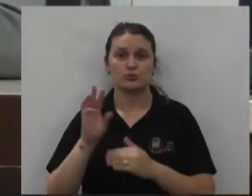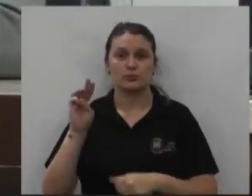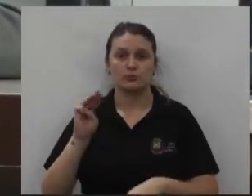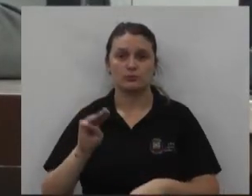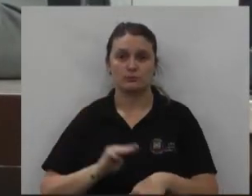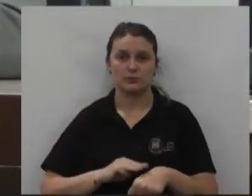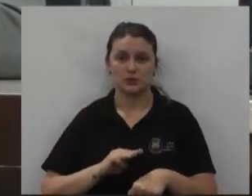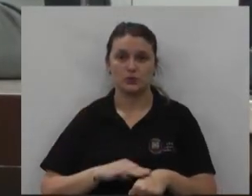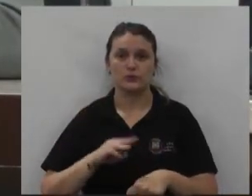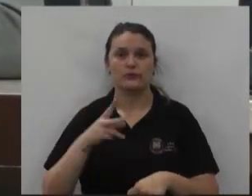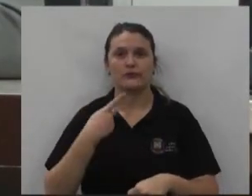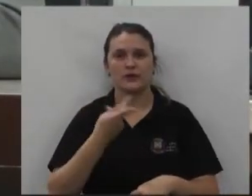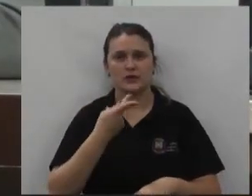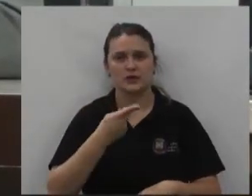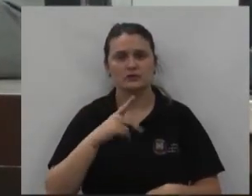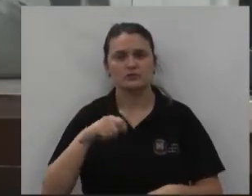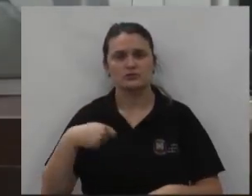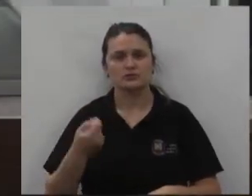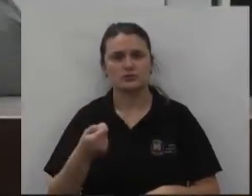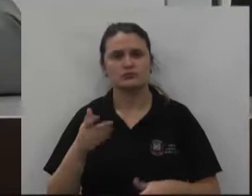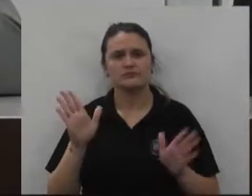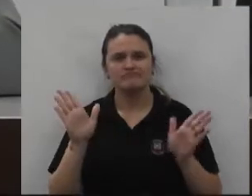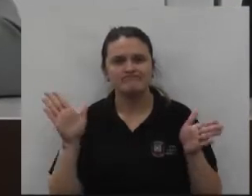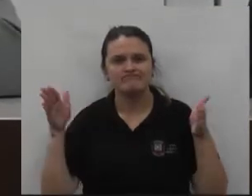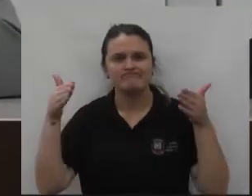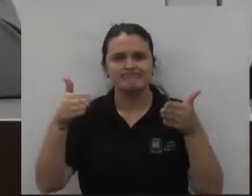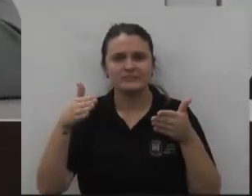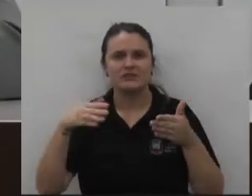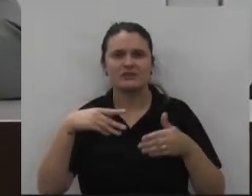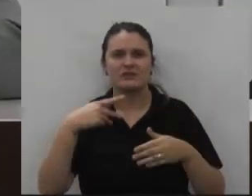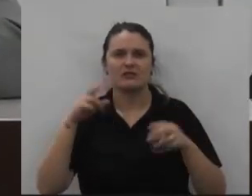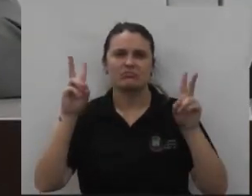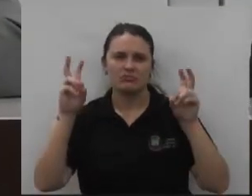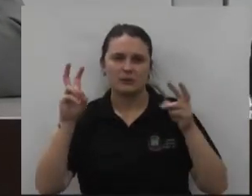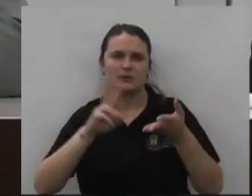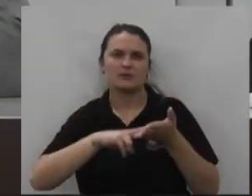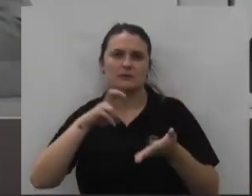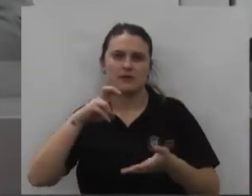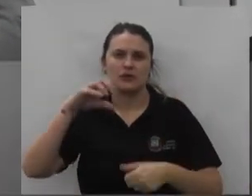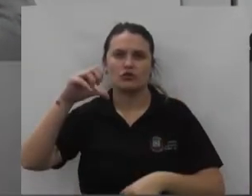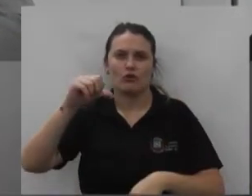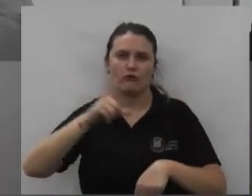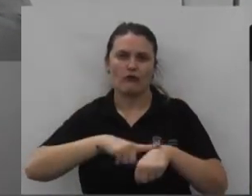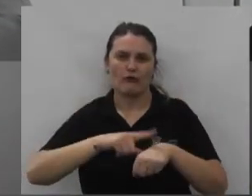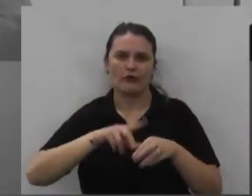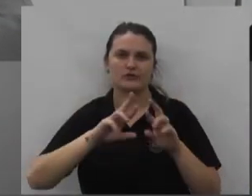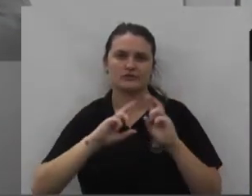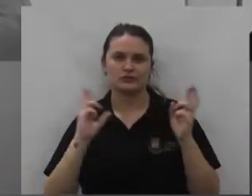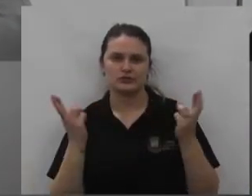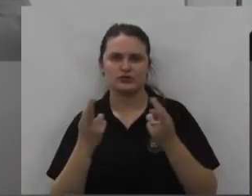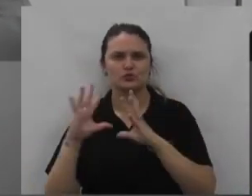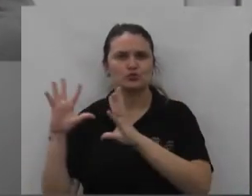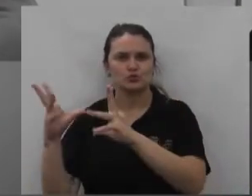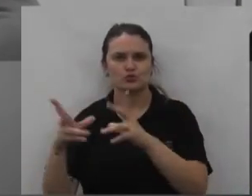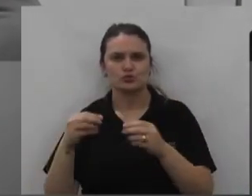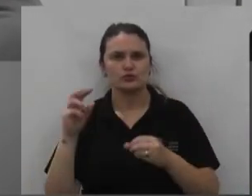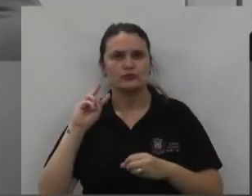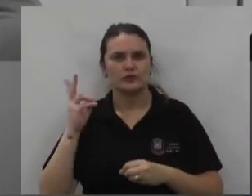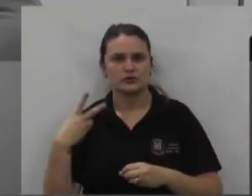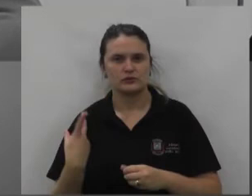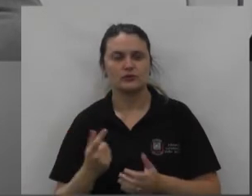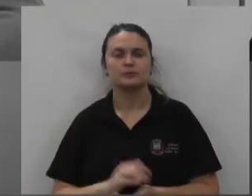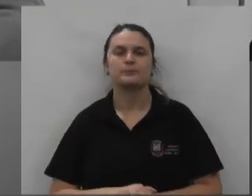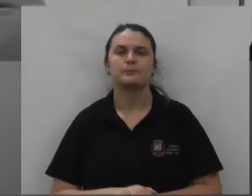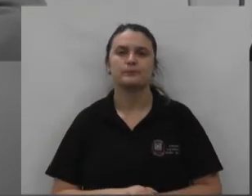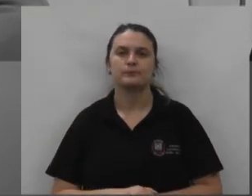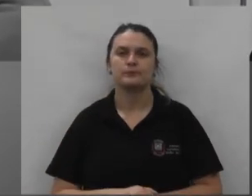eu quero me referir diretamente a questão que nós trabalhamos hoje pela manhã às nove horas com todos os vereadores e a